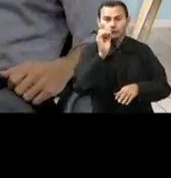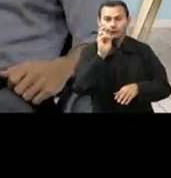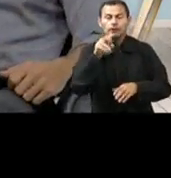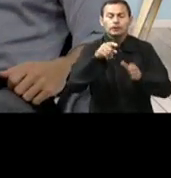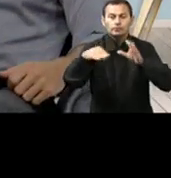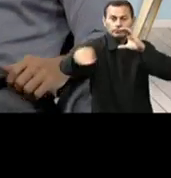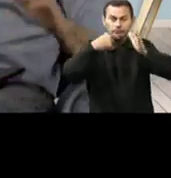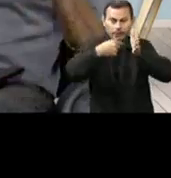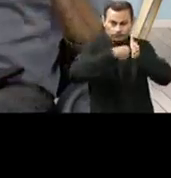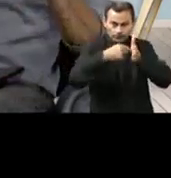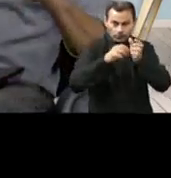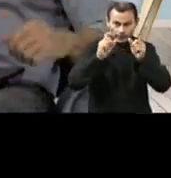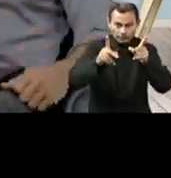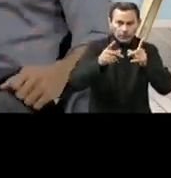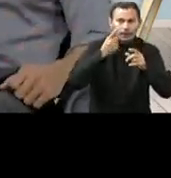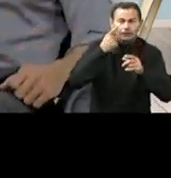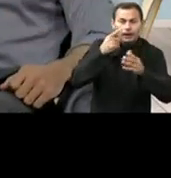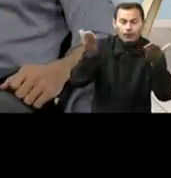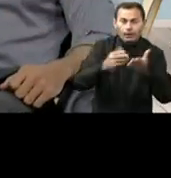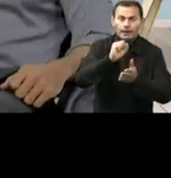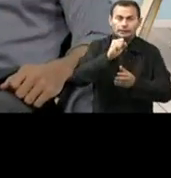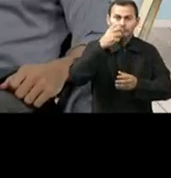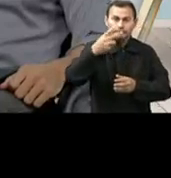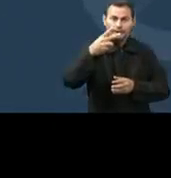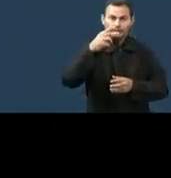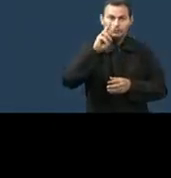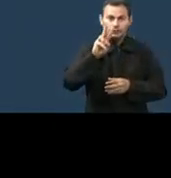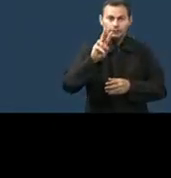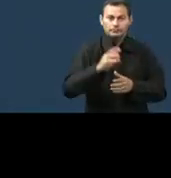sua pergunta, ok? Confere agora a SP2.